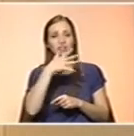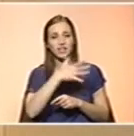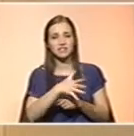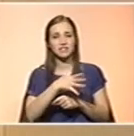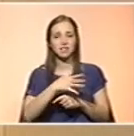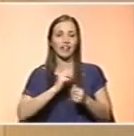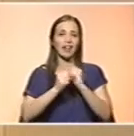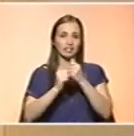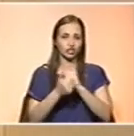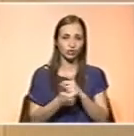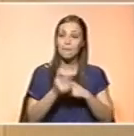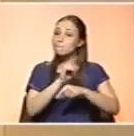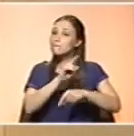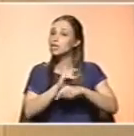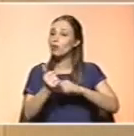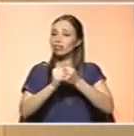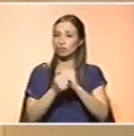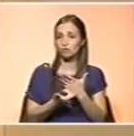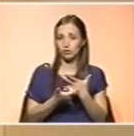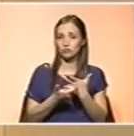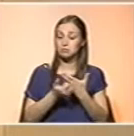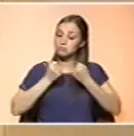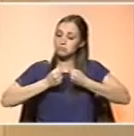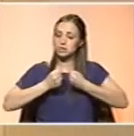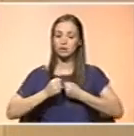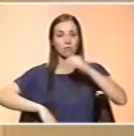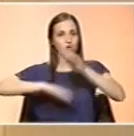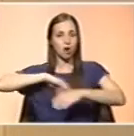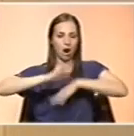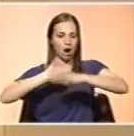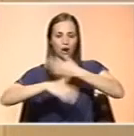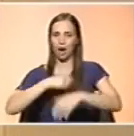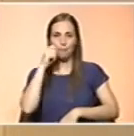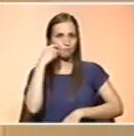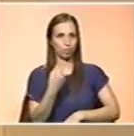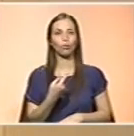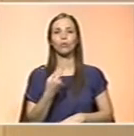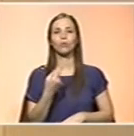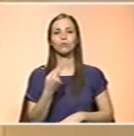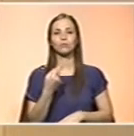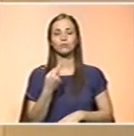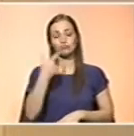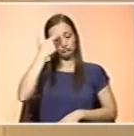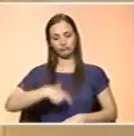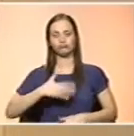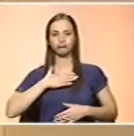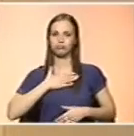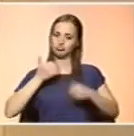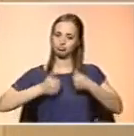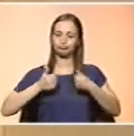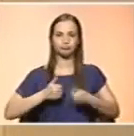atletas, mesmo atletas recreativos, que precisam de uma recuperação mais rápida das suas... da sua condição física,